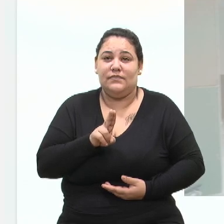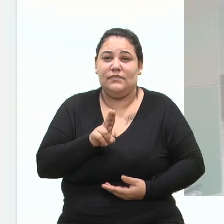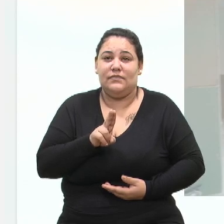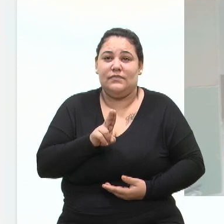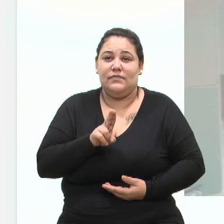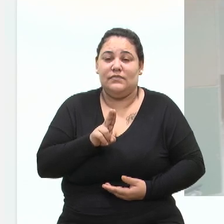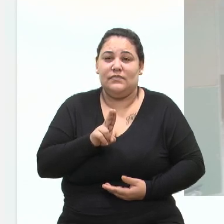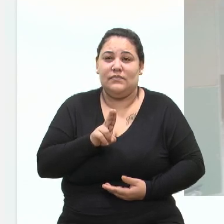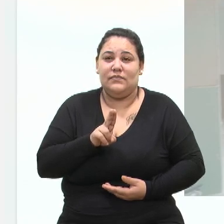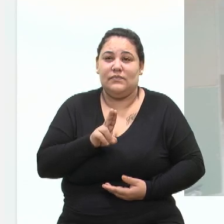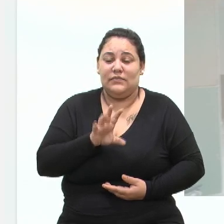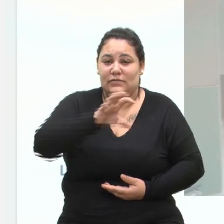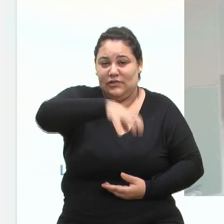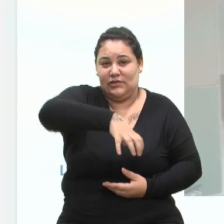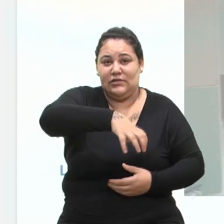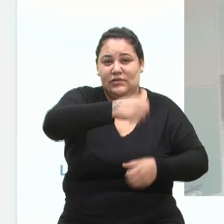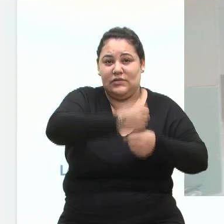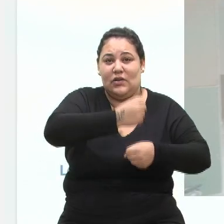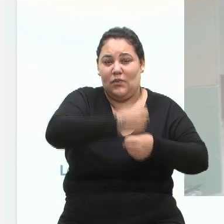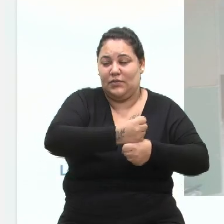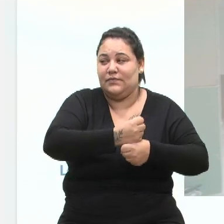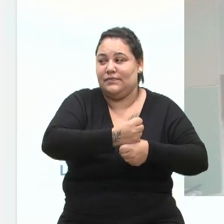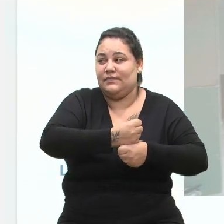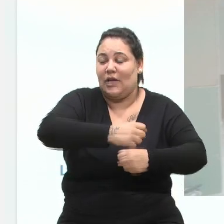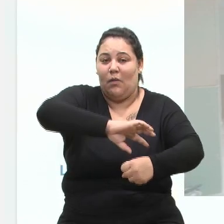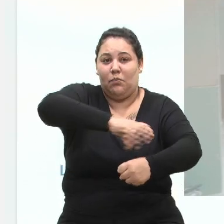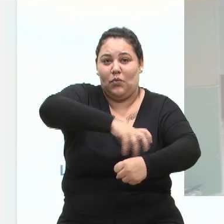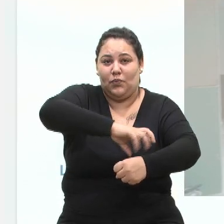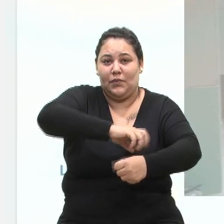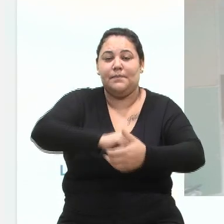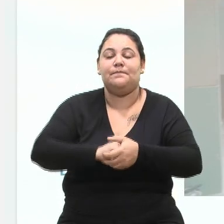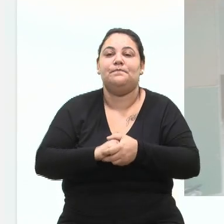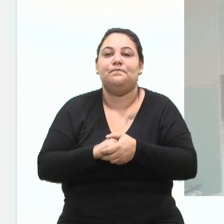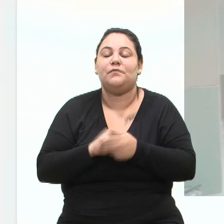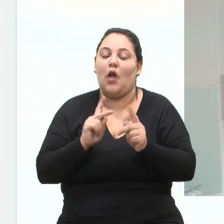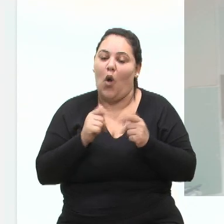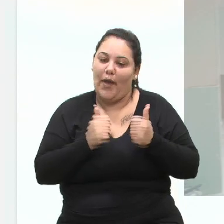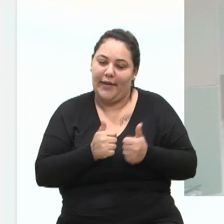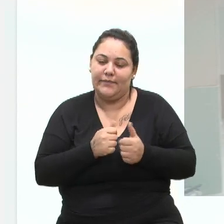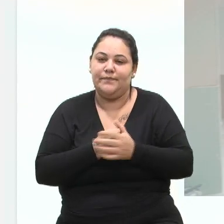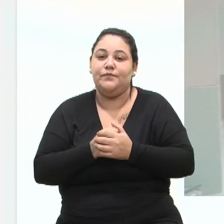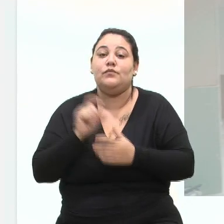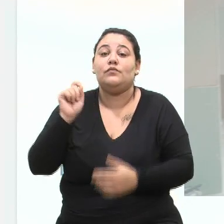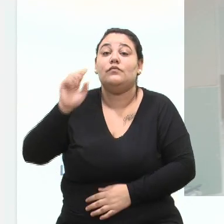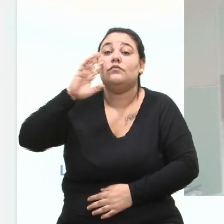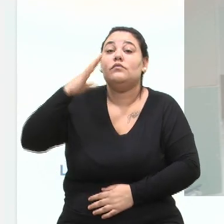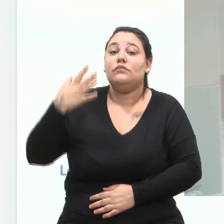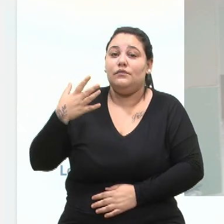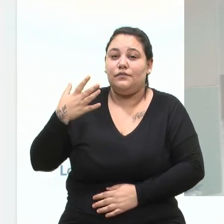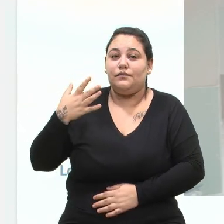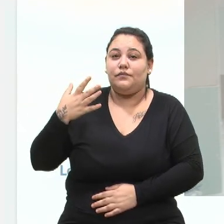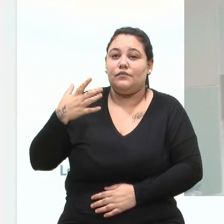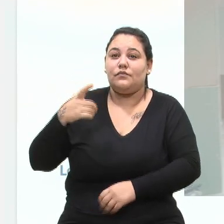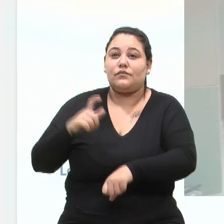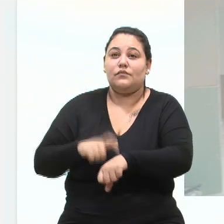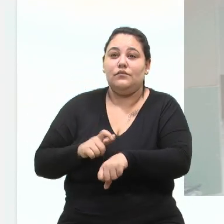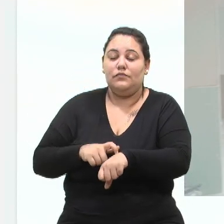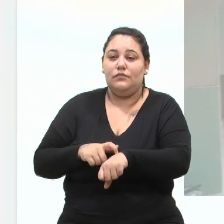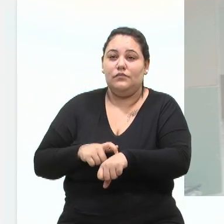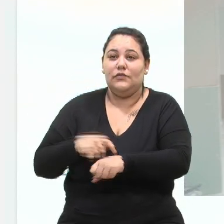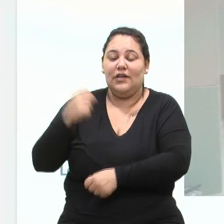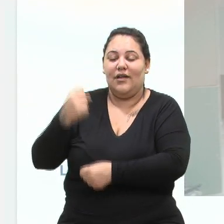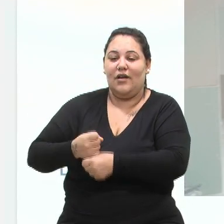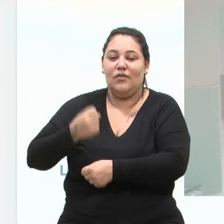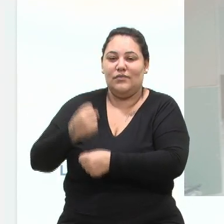nesta grandiosa obra da lavanderia. Pois bem, o que aconteceu nesse momento? A obra está